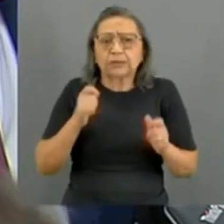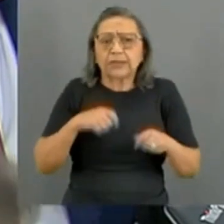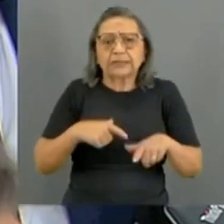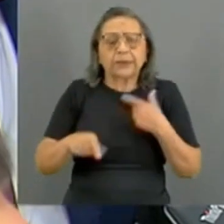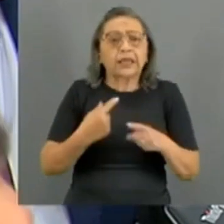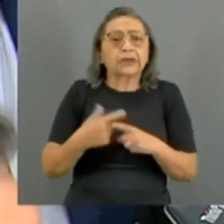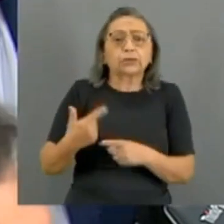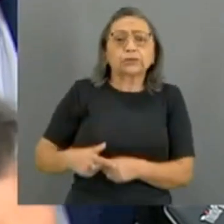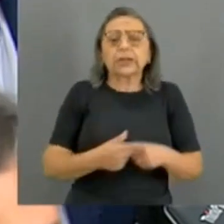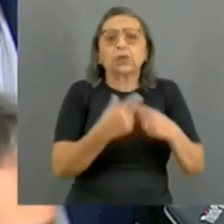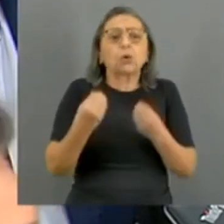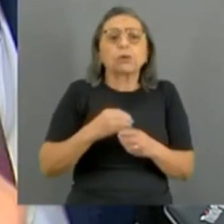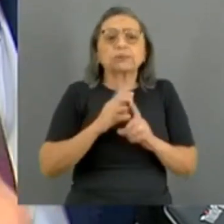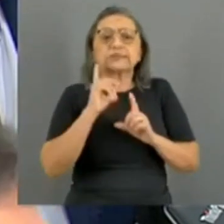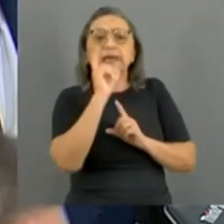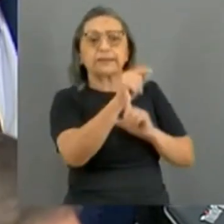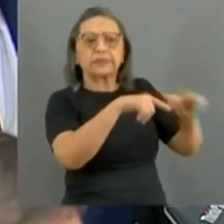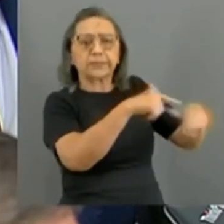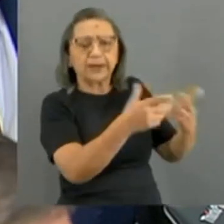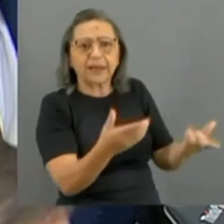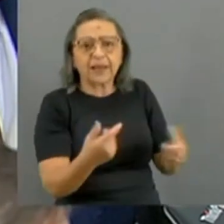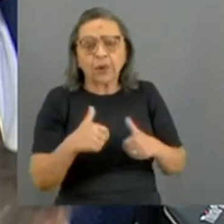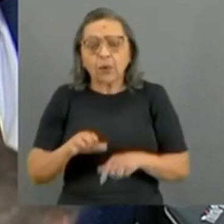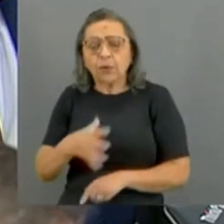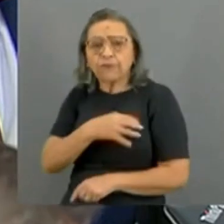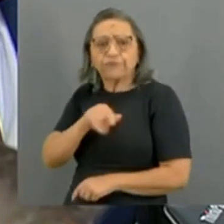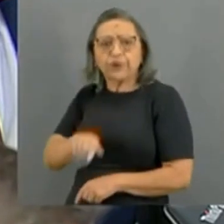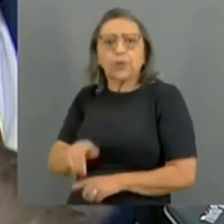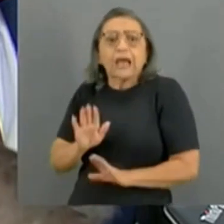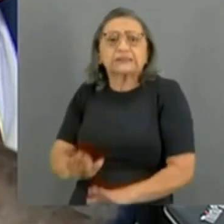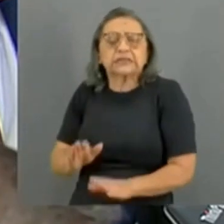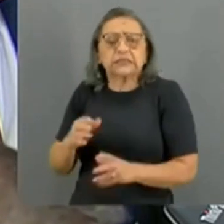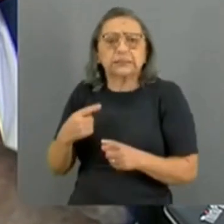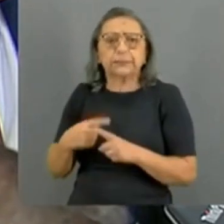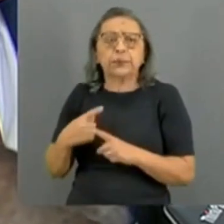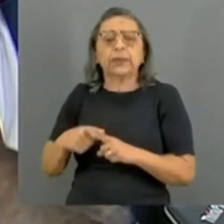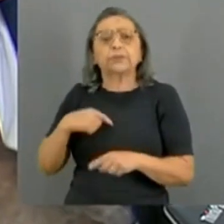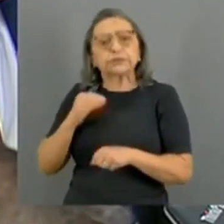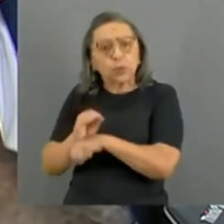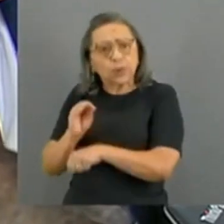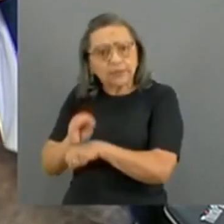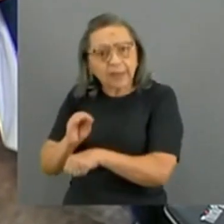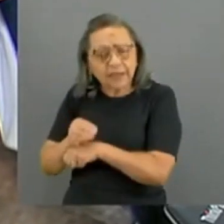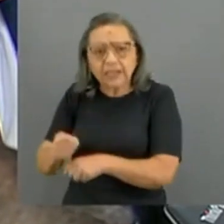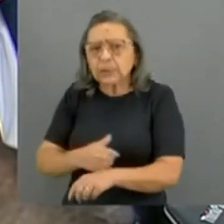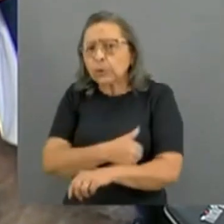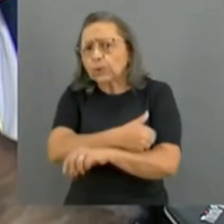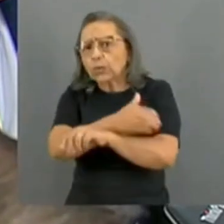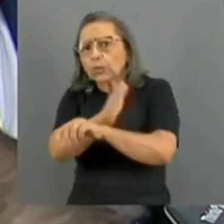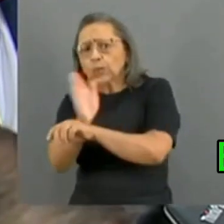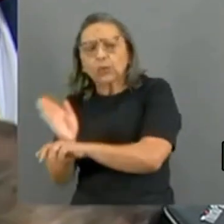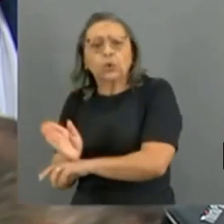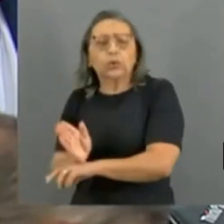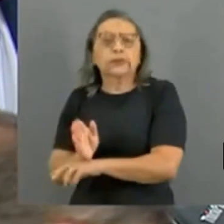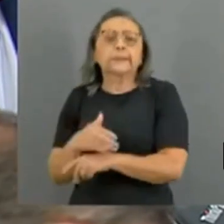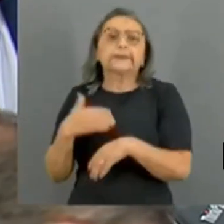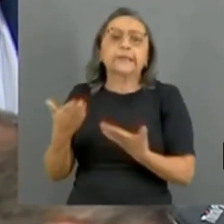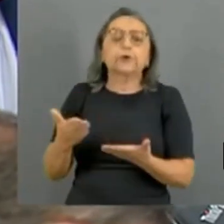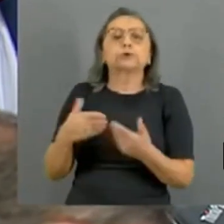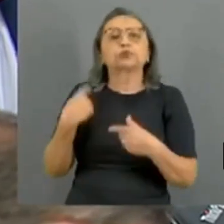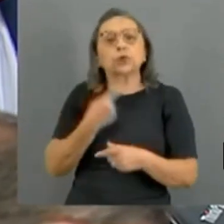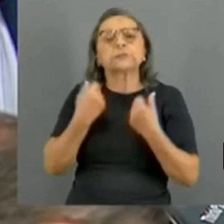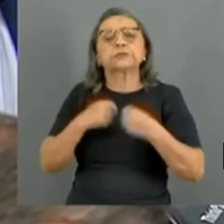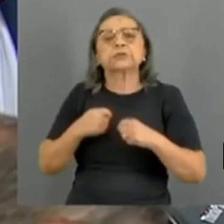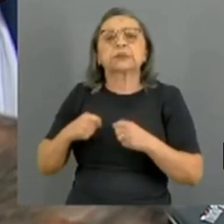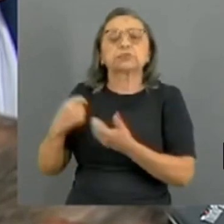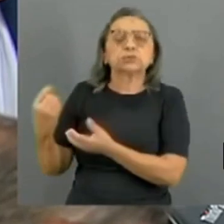não tenho como eu sair para trabalhar com ele nessa situação, porque eu tenho que cuidar dele o tempo inteiro. Então a gente precisa